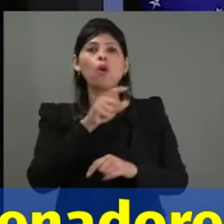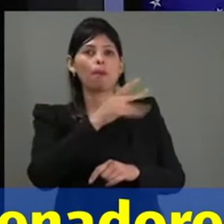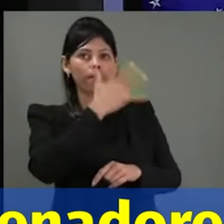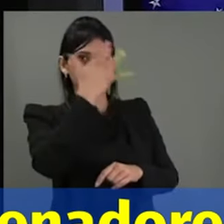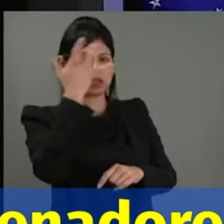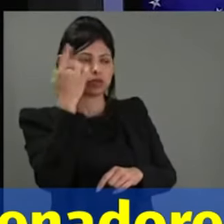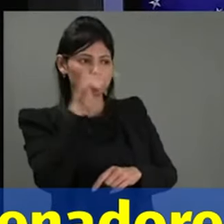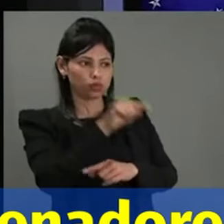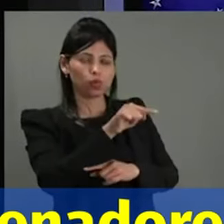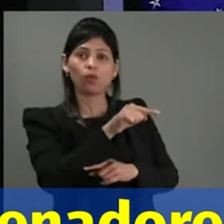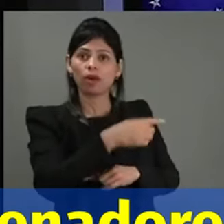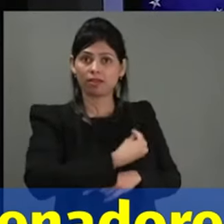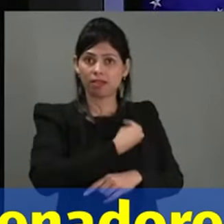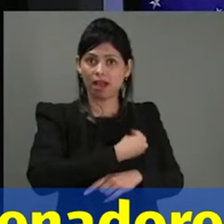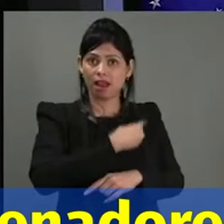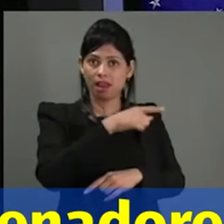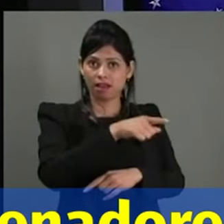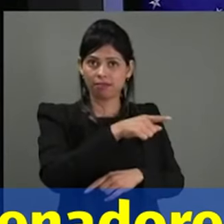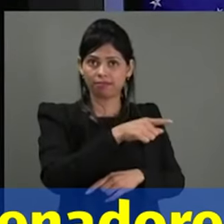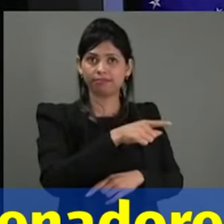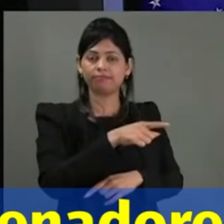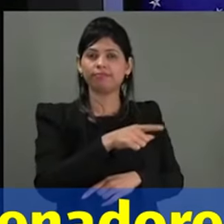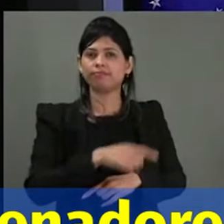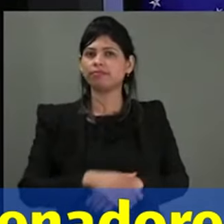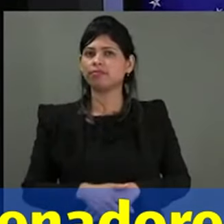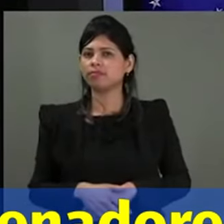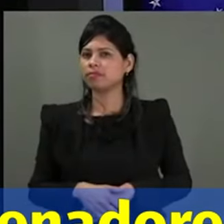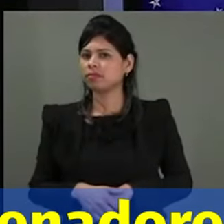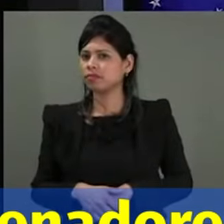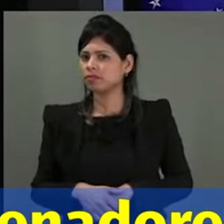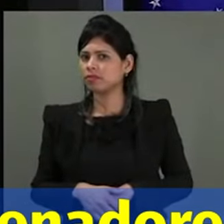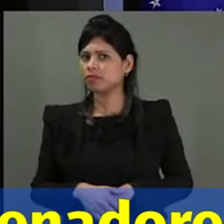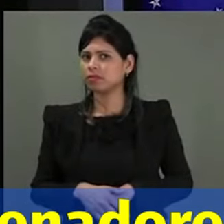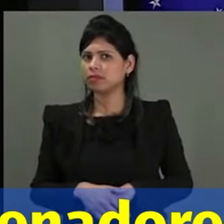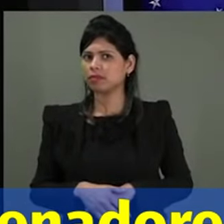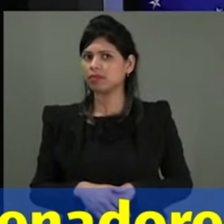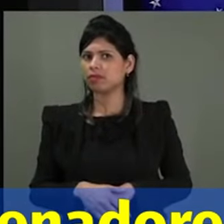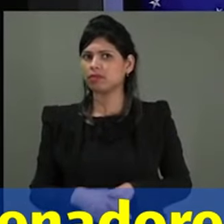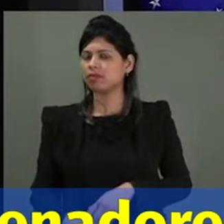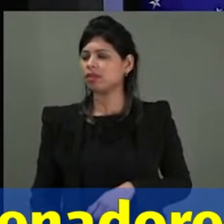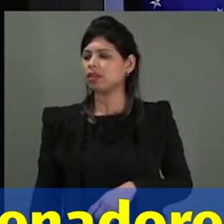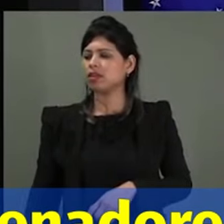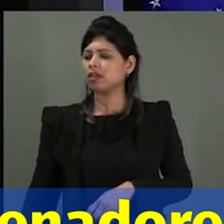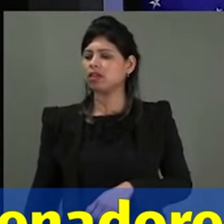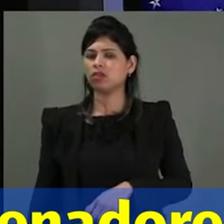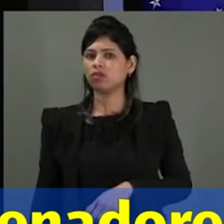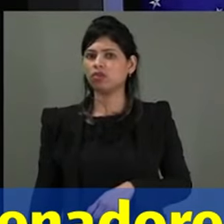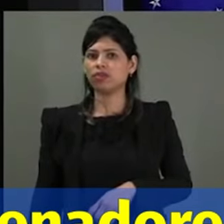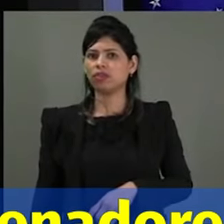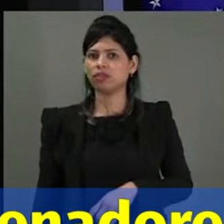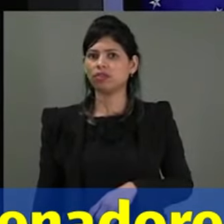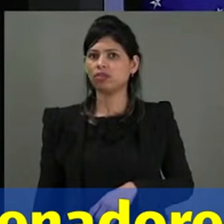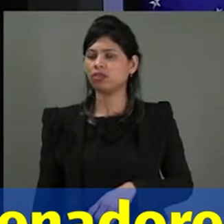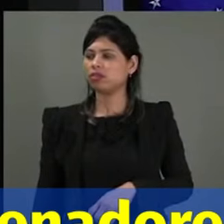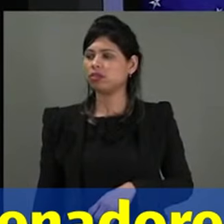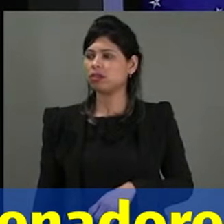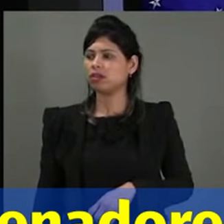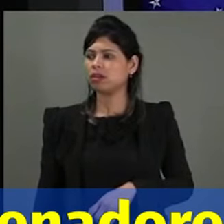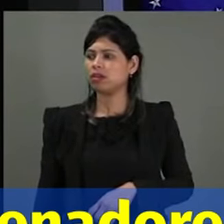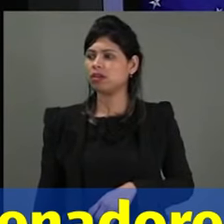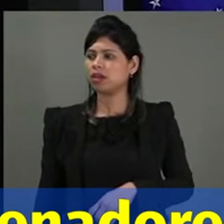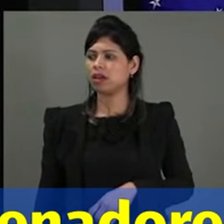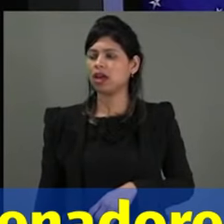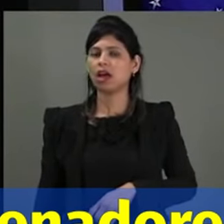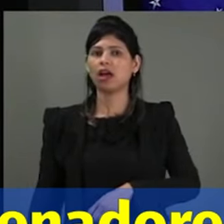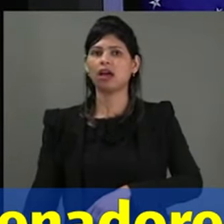hoje. Olá, doutor, me ajude. Eu não estou vivendo. Eu passei sete